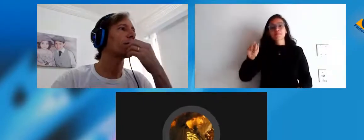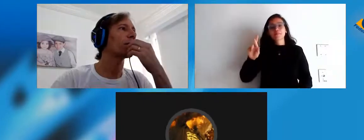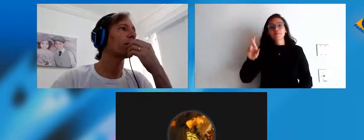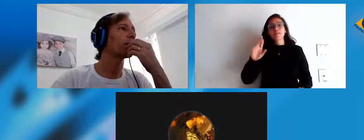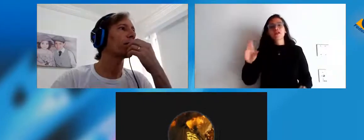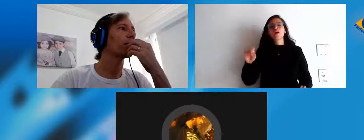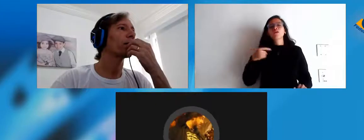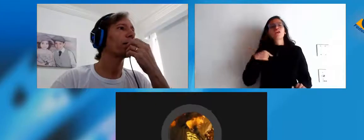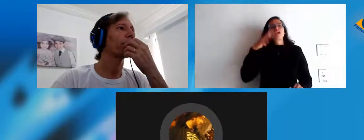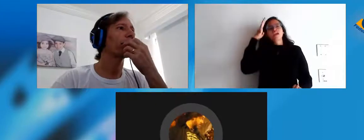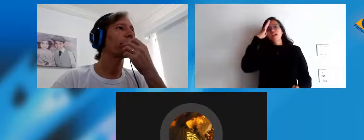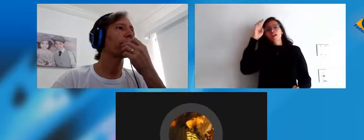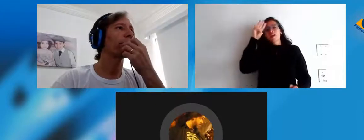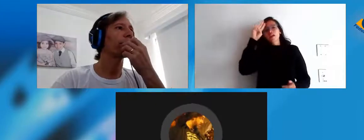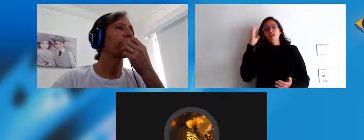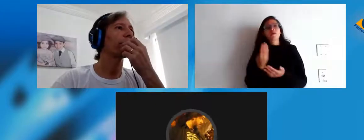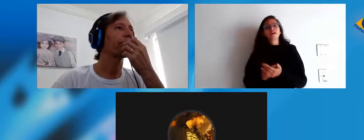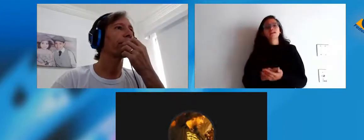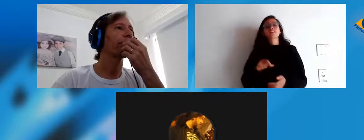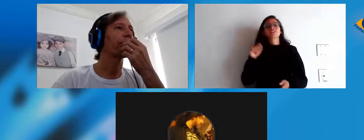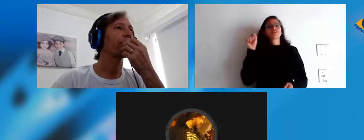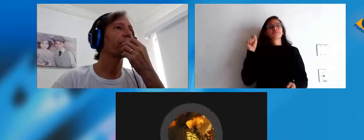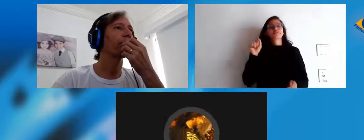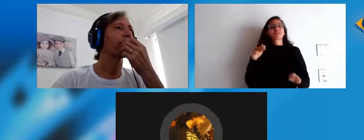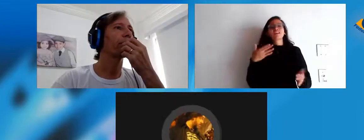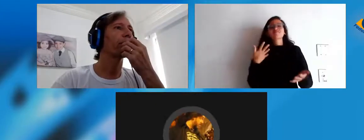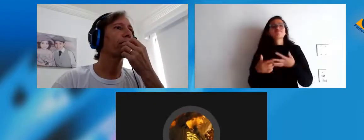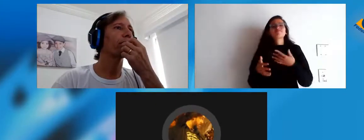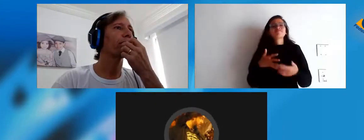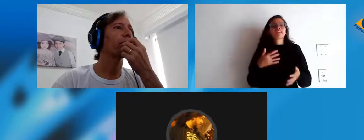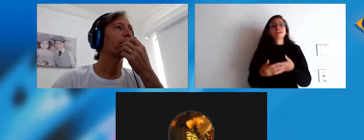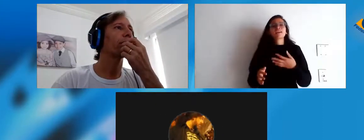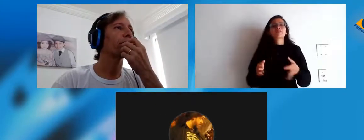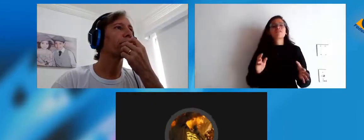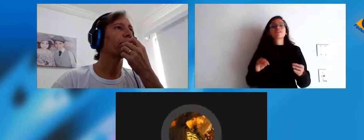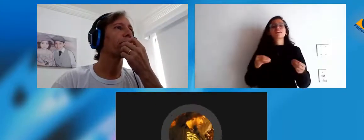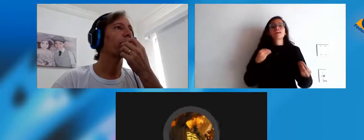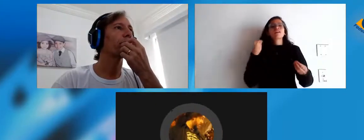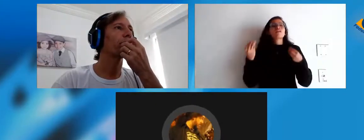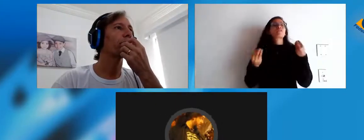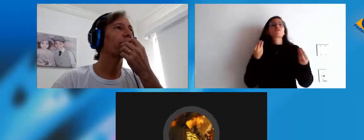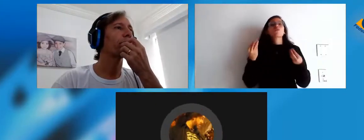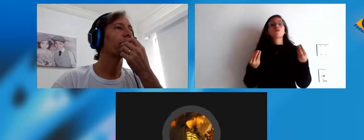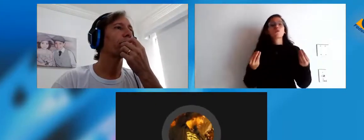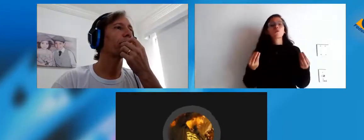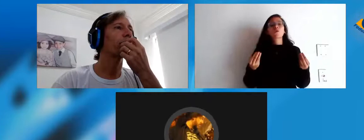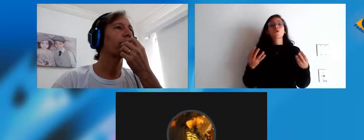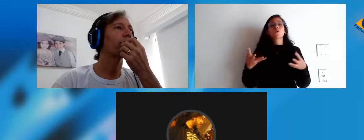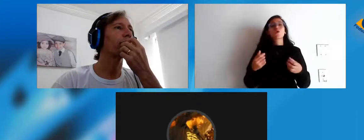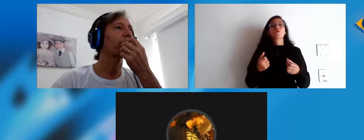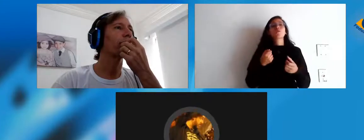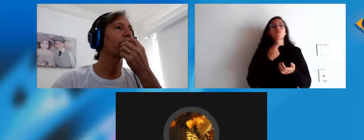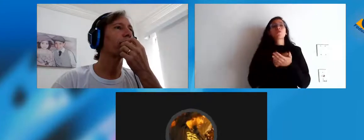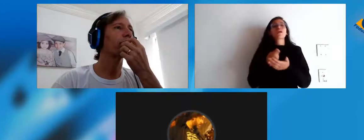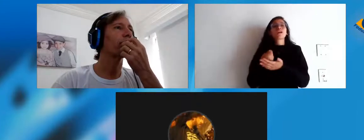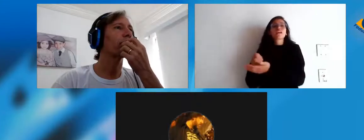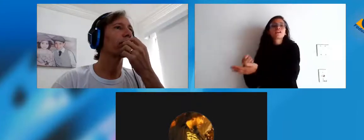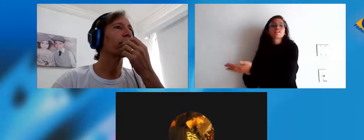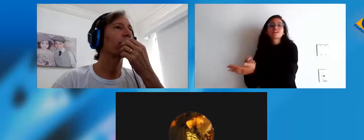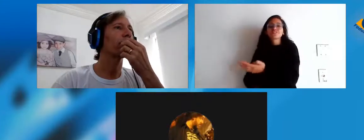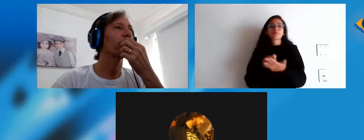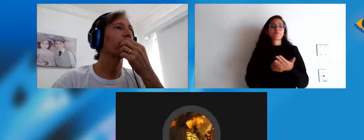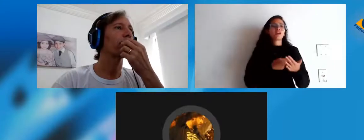recursos a questão aí inclusive foi um problema do do Elementari lá na lá no começo